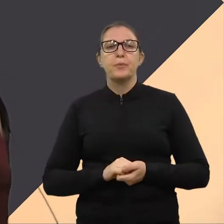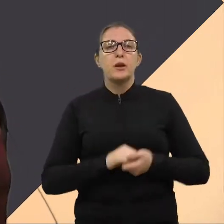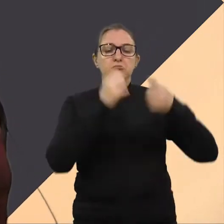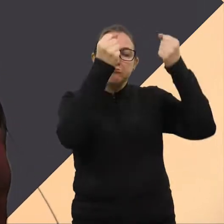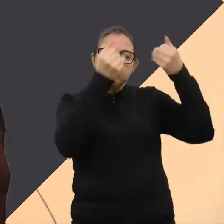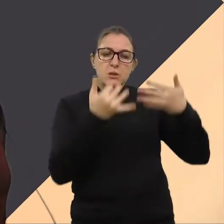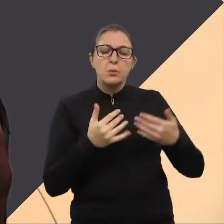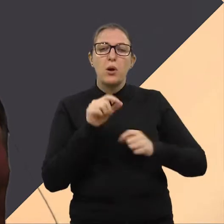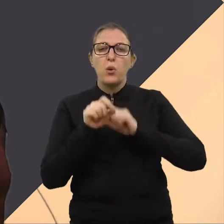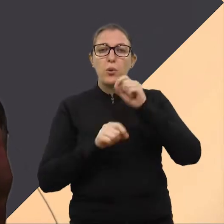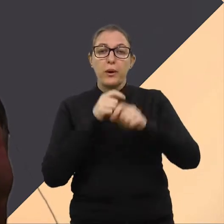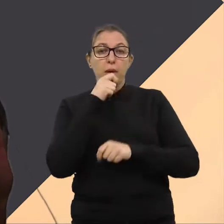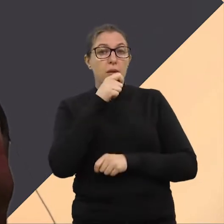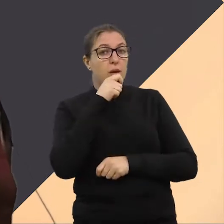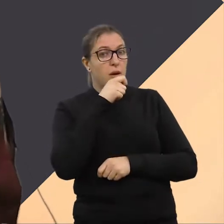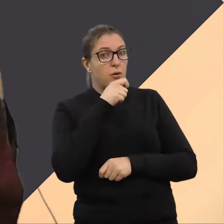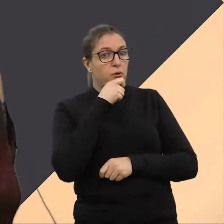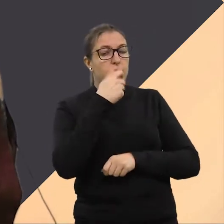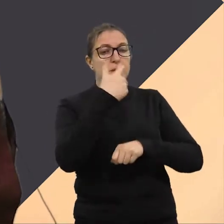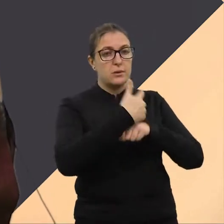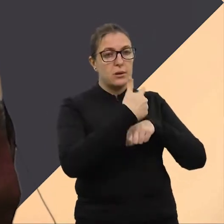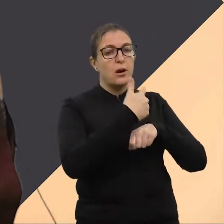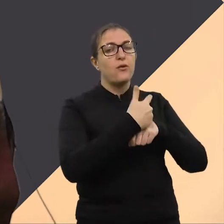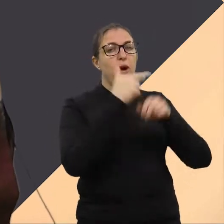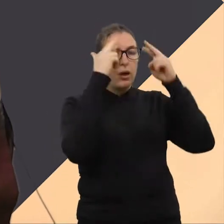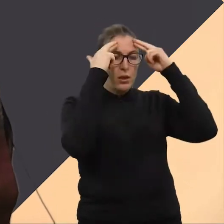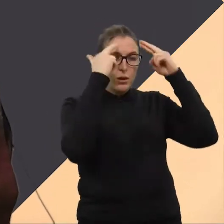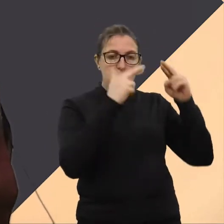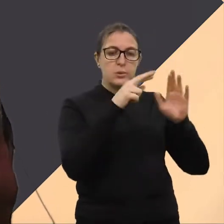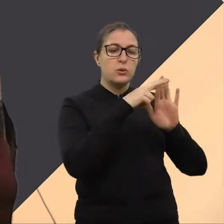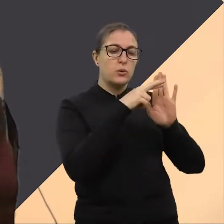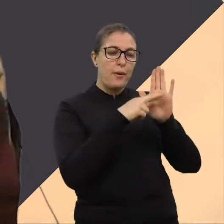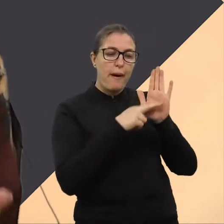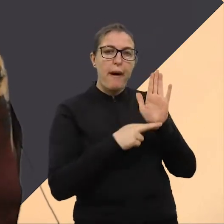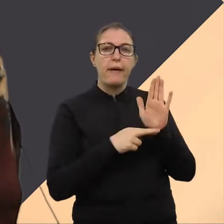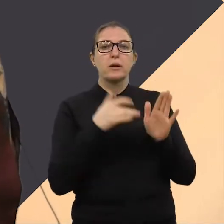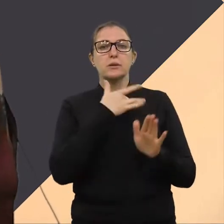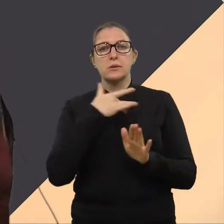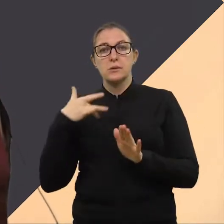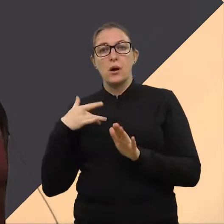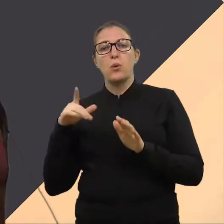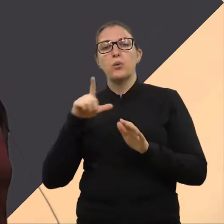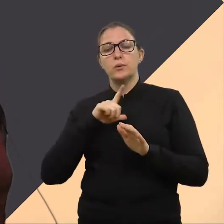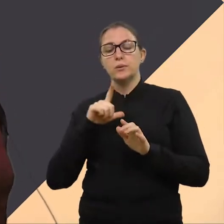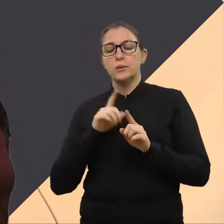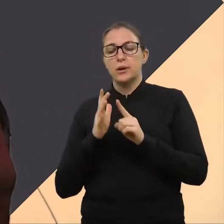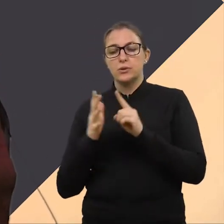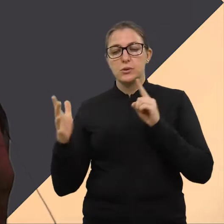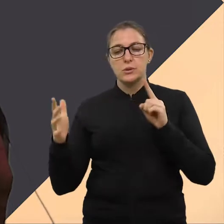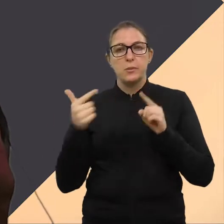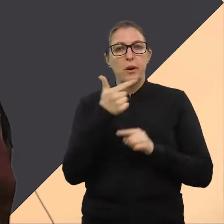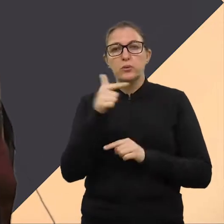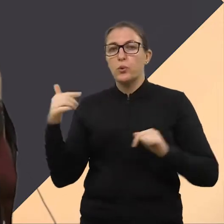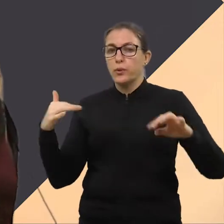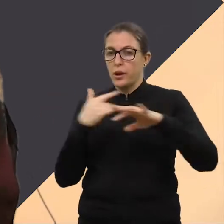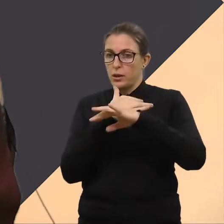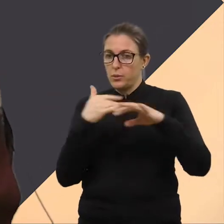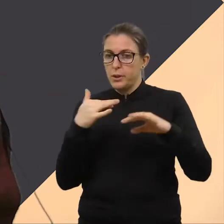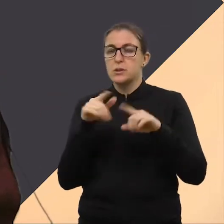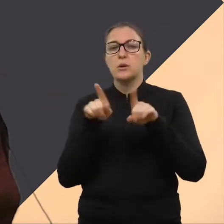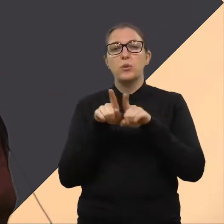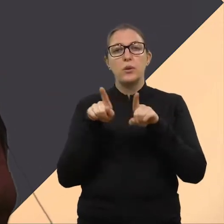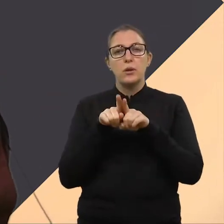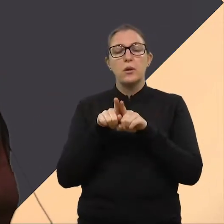respeitando os cuidados de saúde em razão da pandemia, como distanciamento e sem aglomerações. E os demais